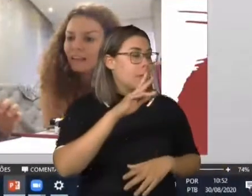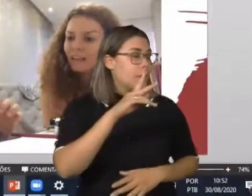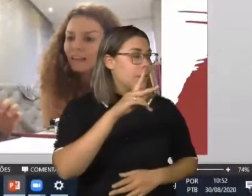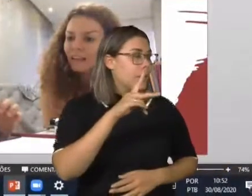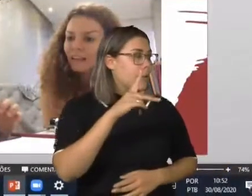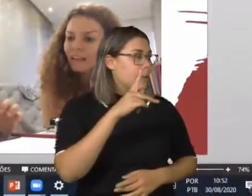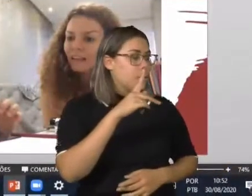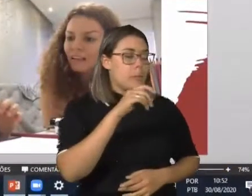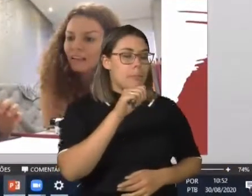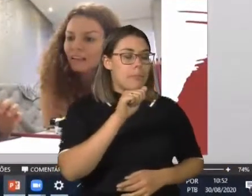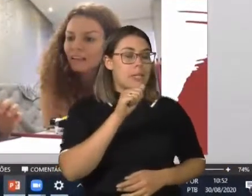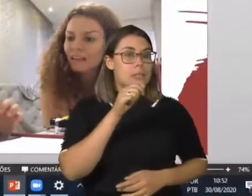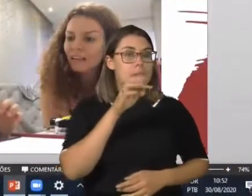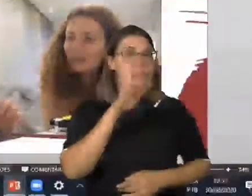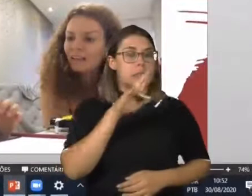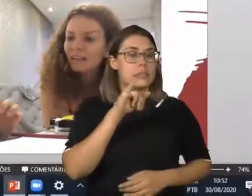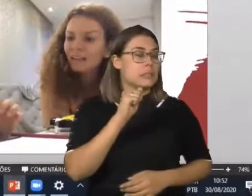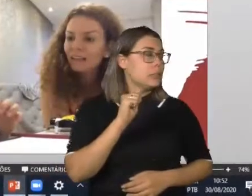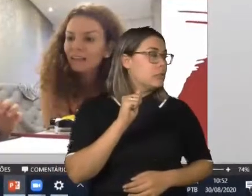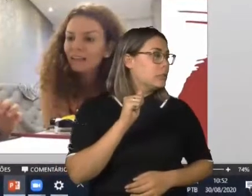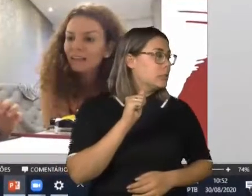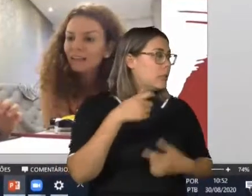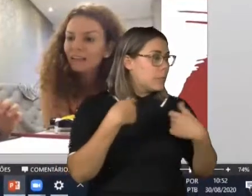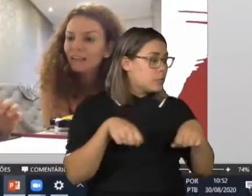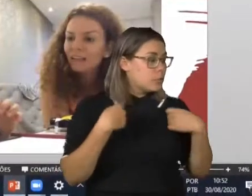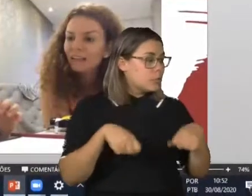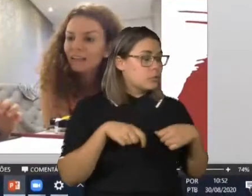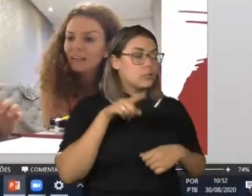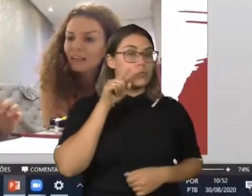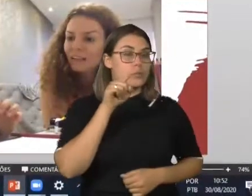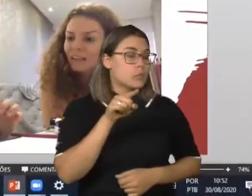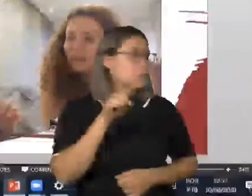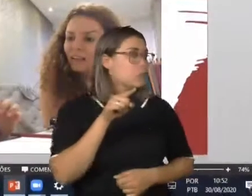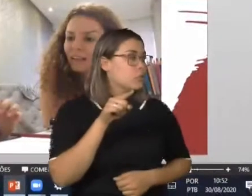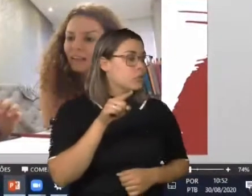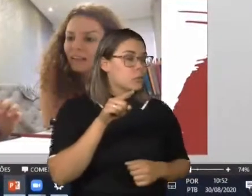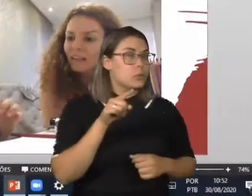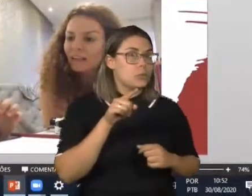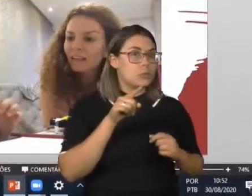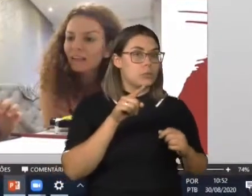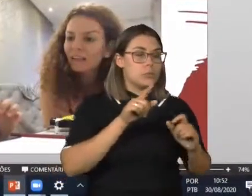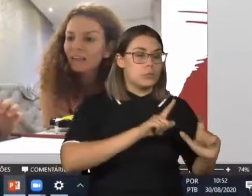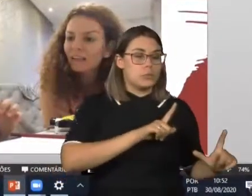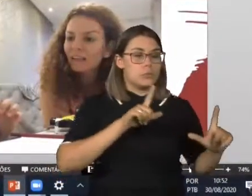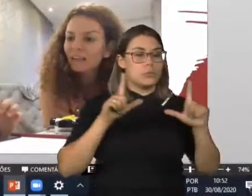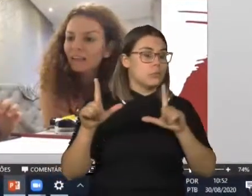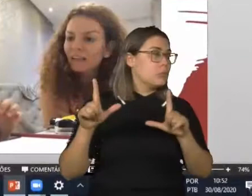teu rosto aí. A gente precisa que você coloque o teu slide no modo